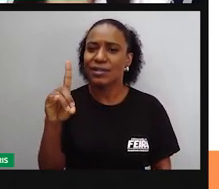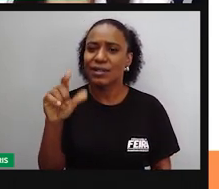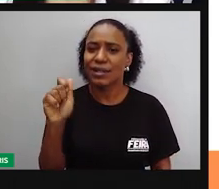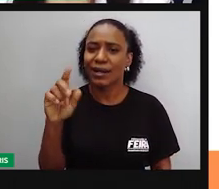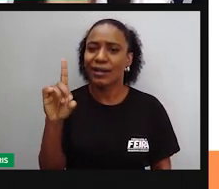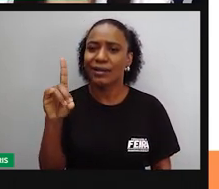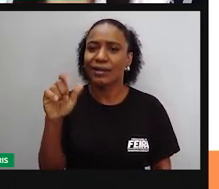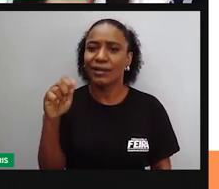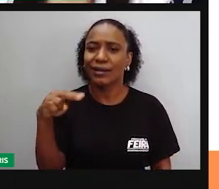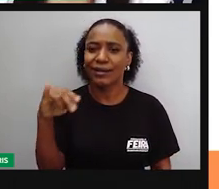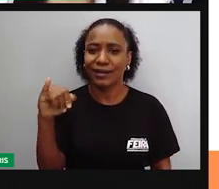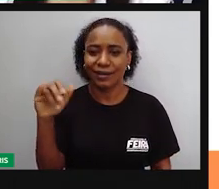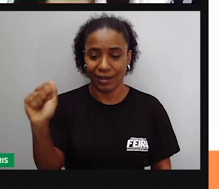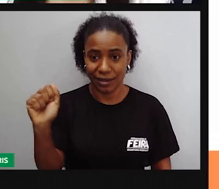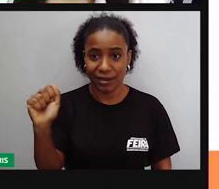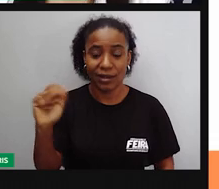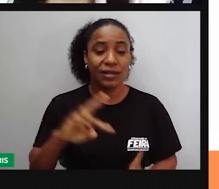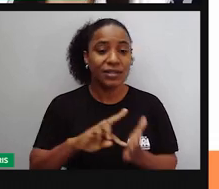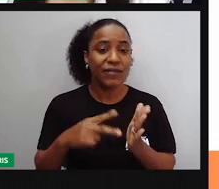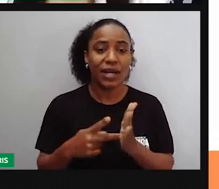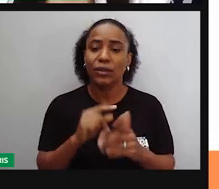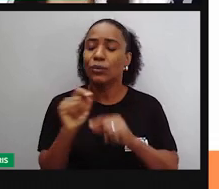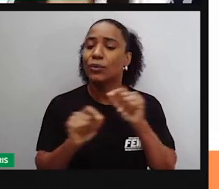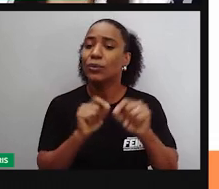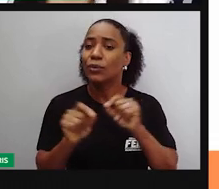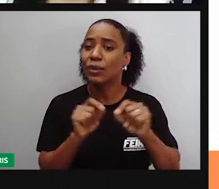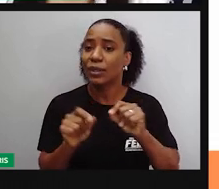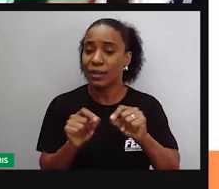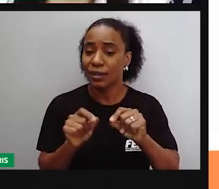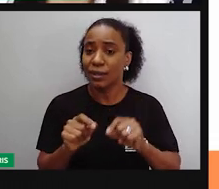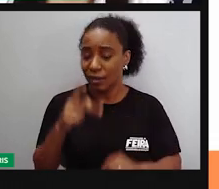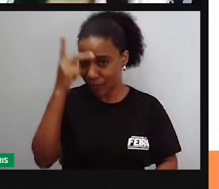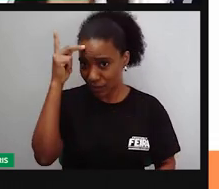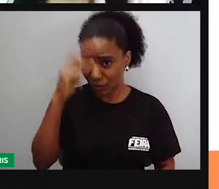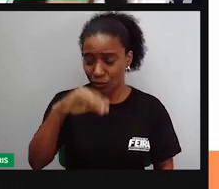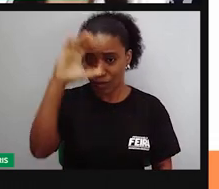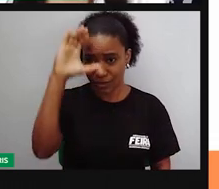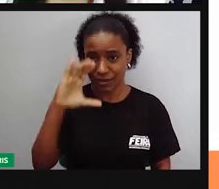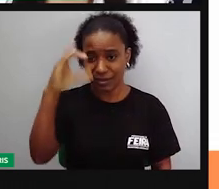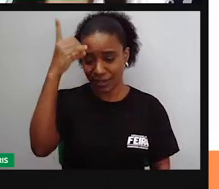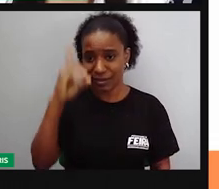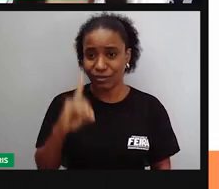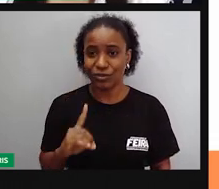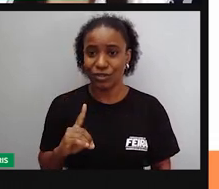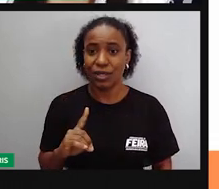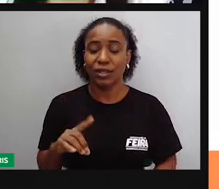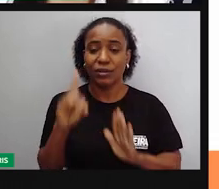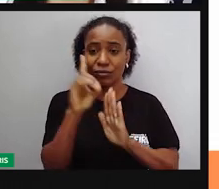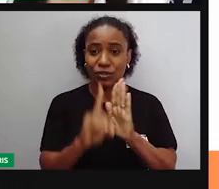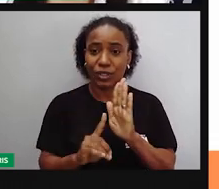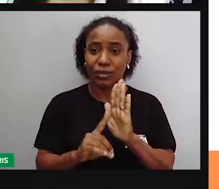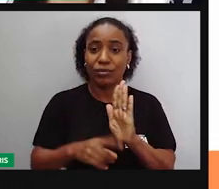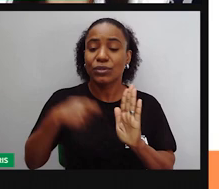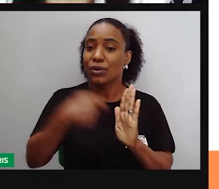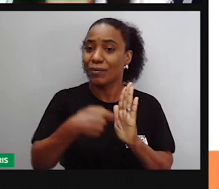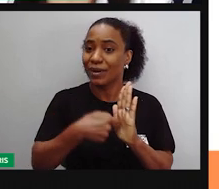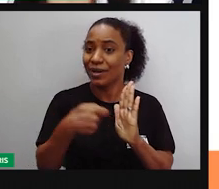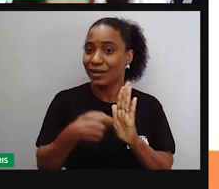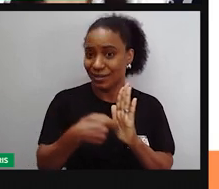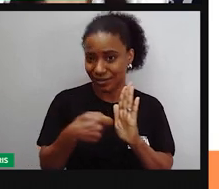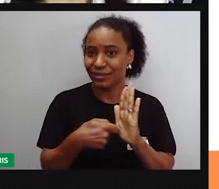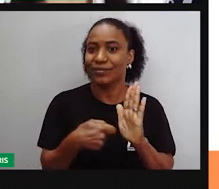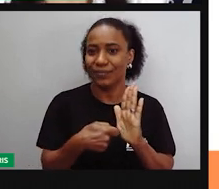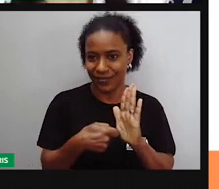significa, em geral, a condição daquele que toma parte da cidade com seus direitos e obrigações previstos